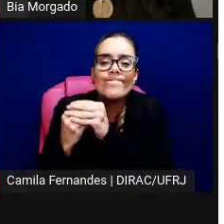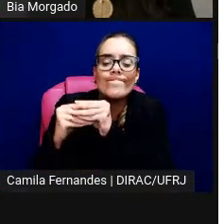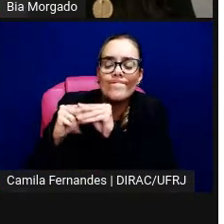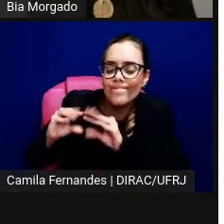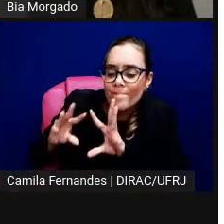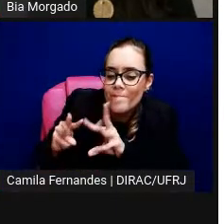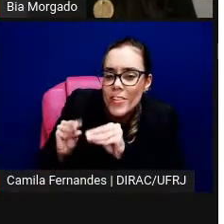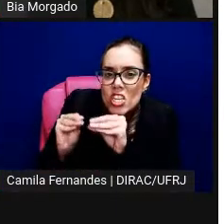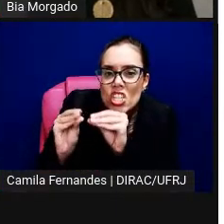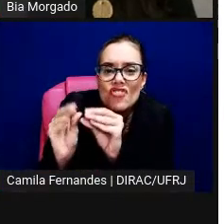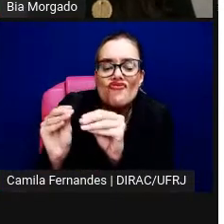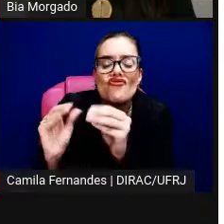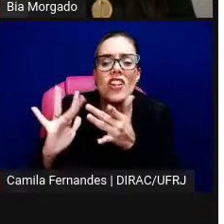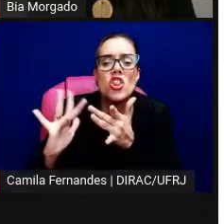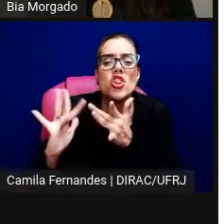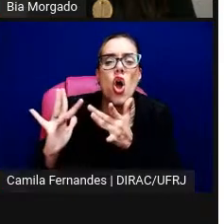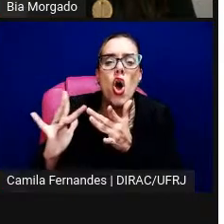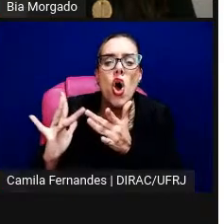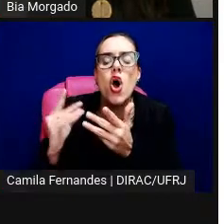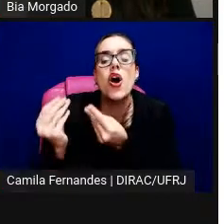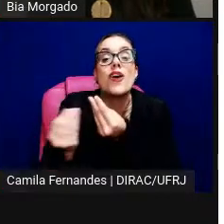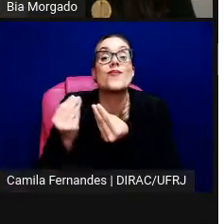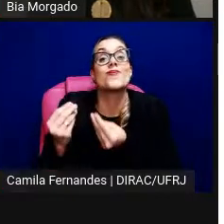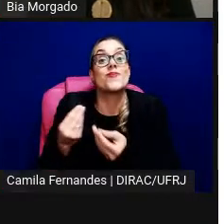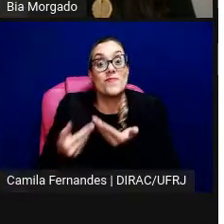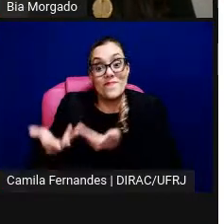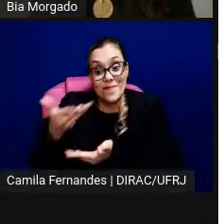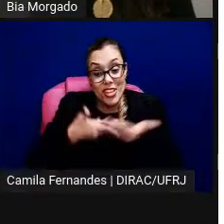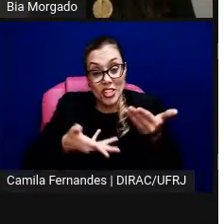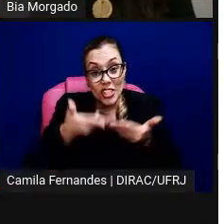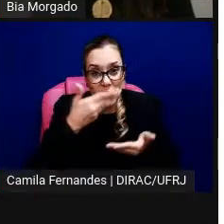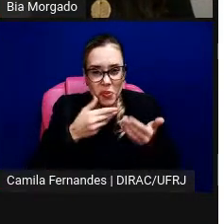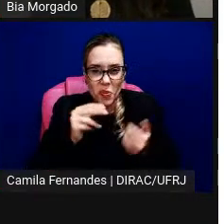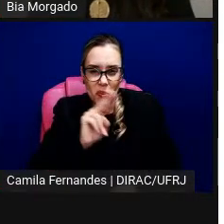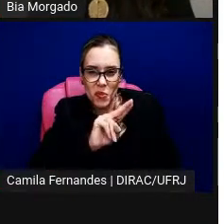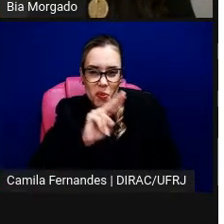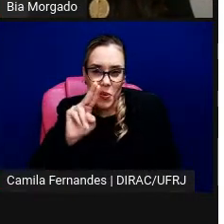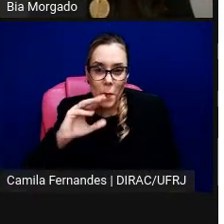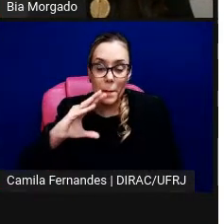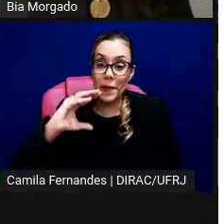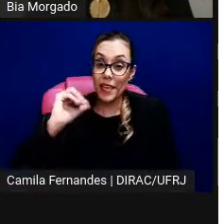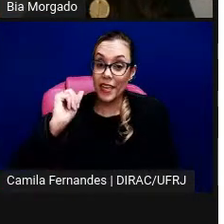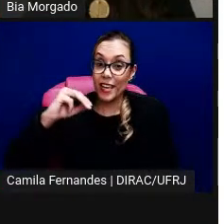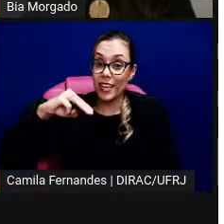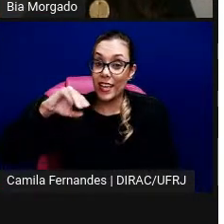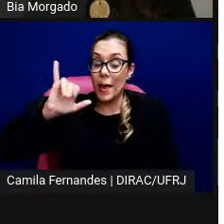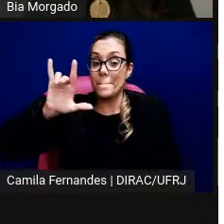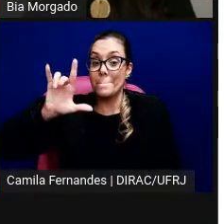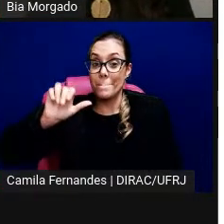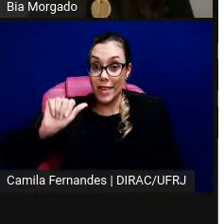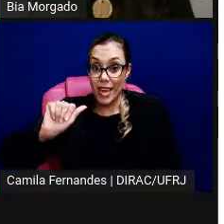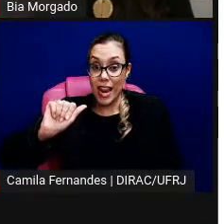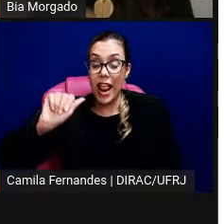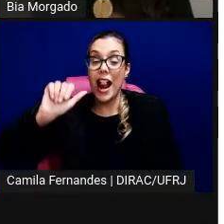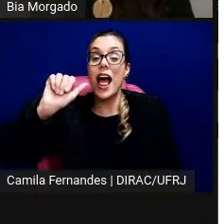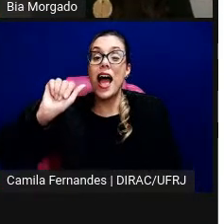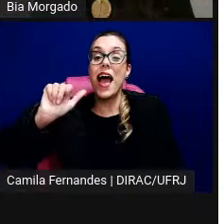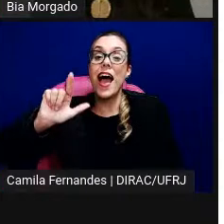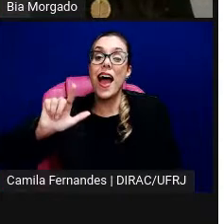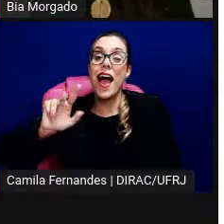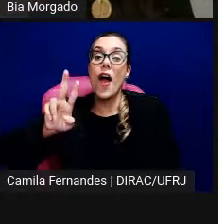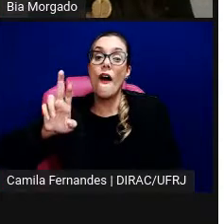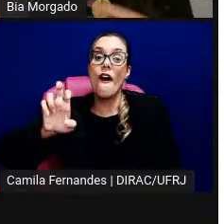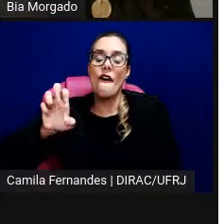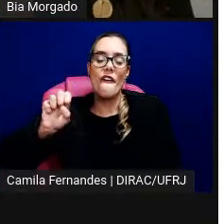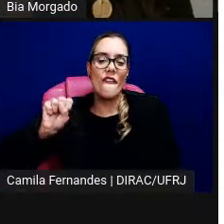de uma dessas mediadoras que era a Camila Alves que é uma pessoa incrível. Eu li a dissertação dela fiquei muito feliz e ela compartilha